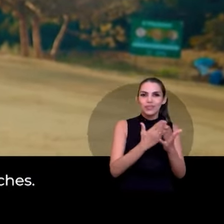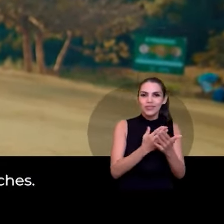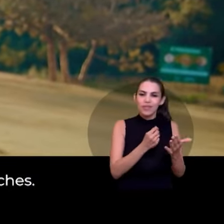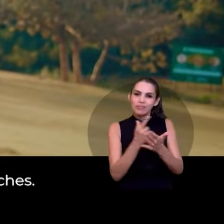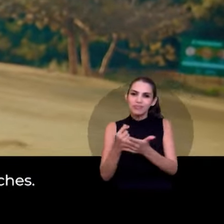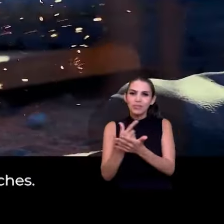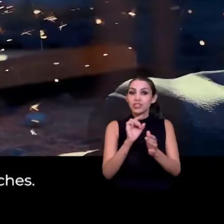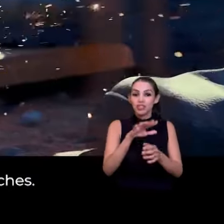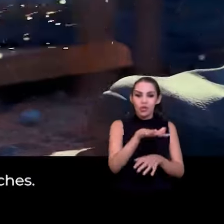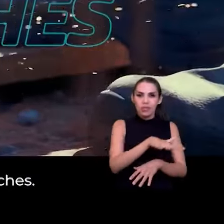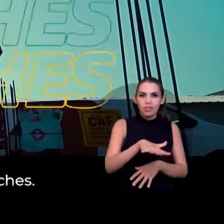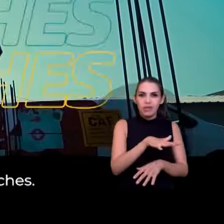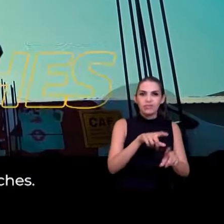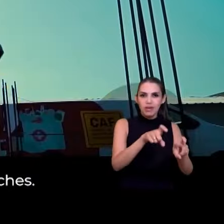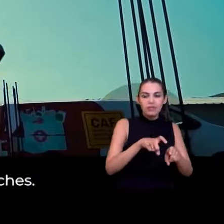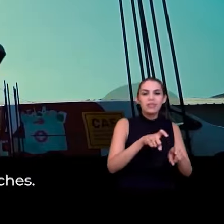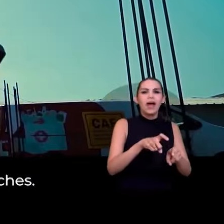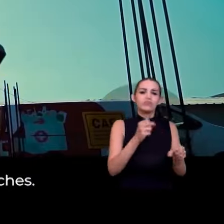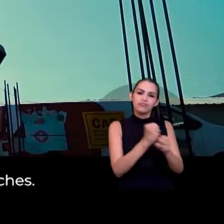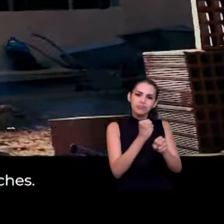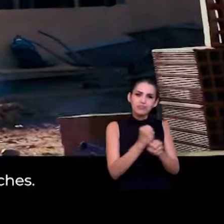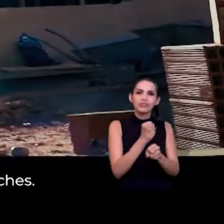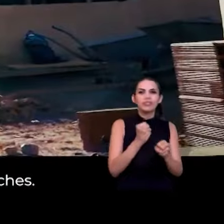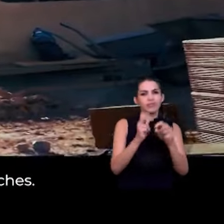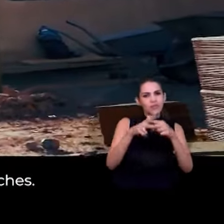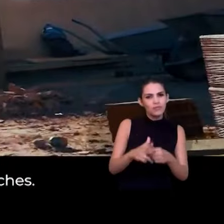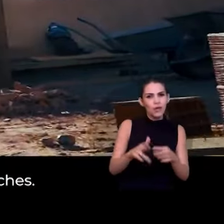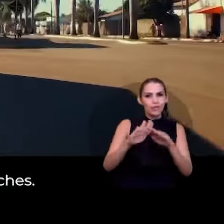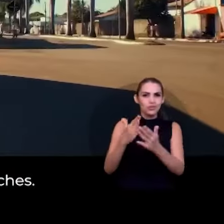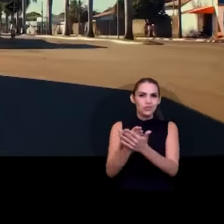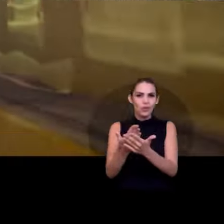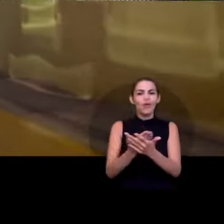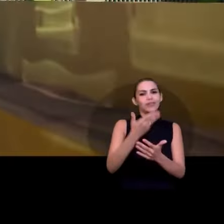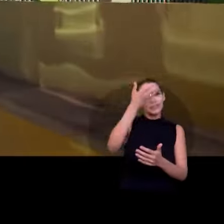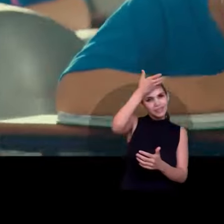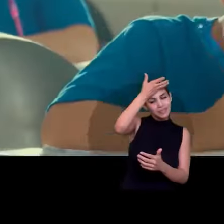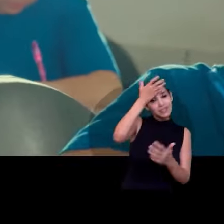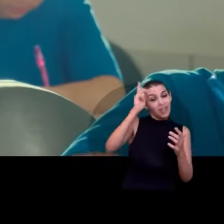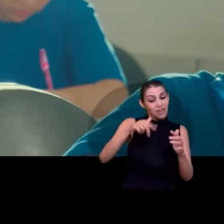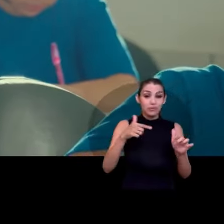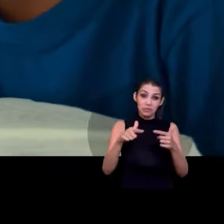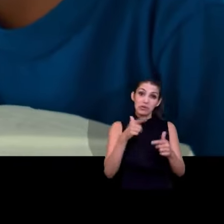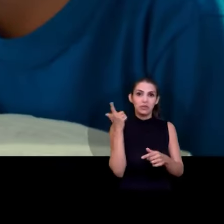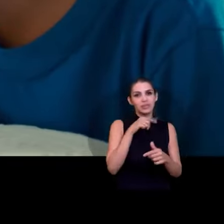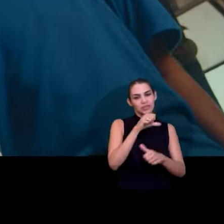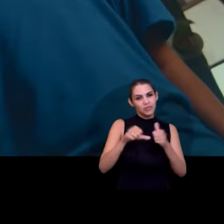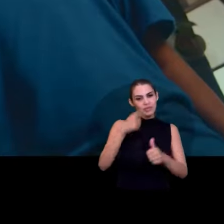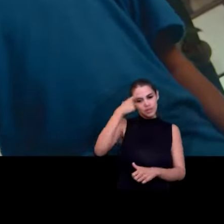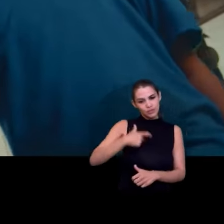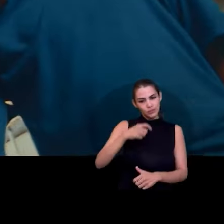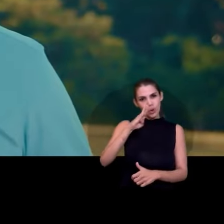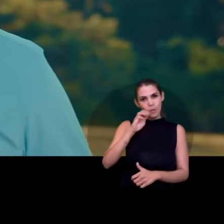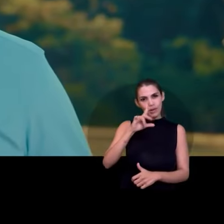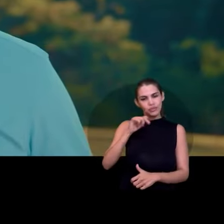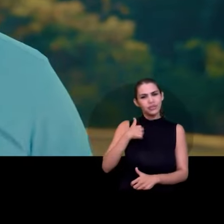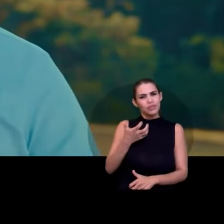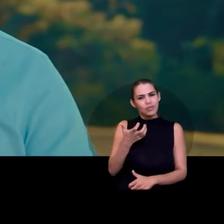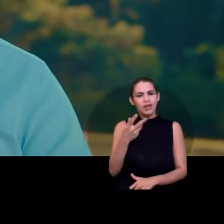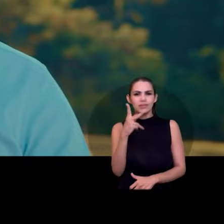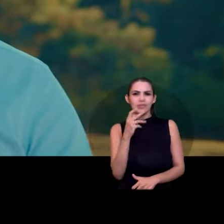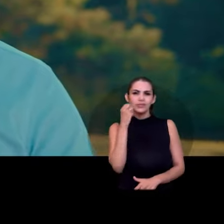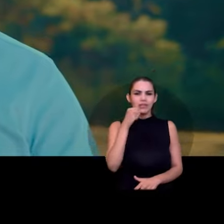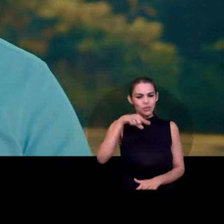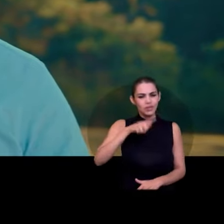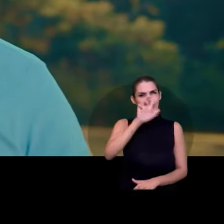só na área rural. Além da construção e reforma de escolas e creches. E é com o trabalho que se faz as mudanças. Eu sou o Valdir e quero